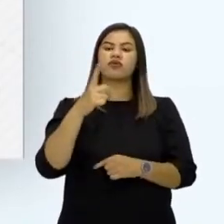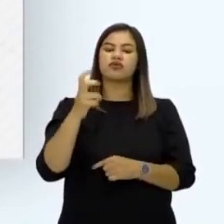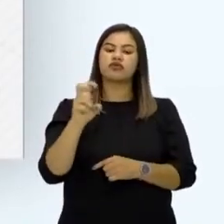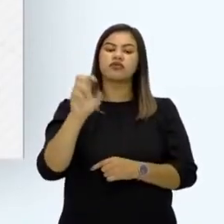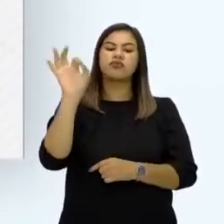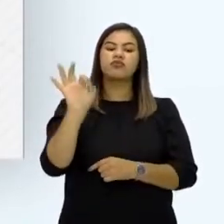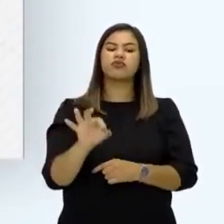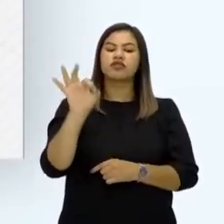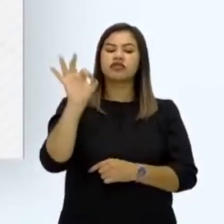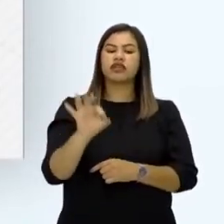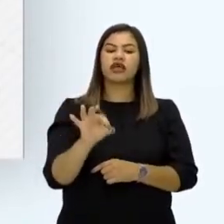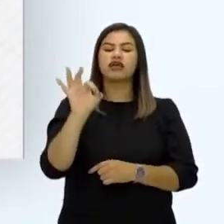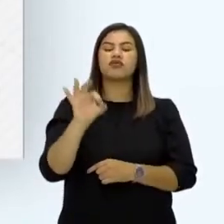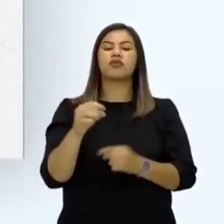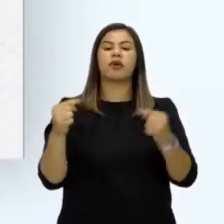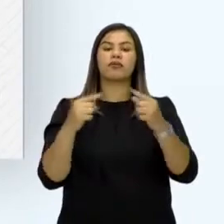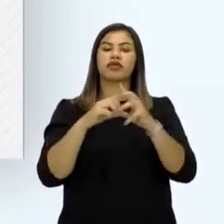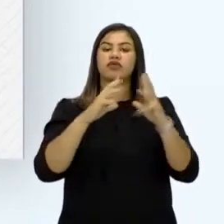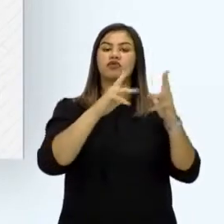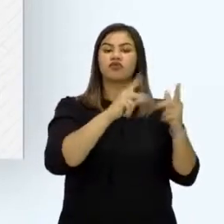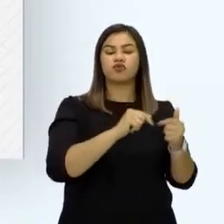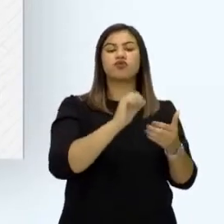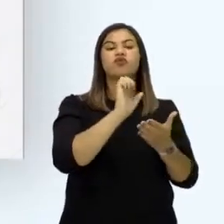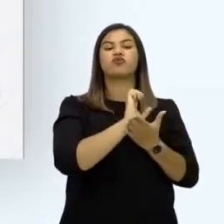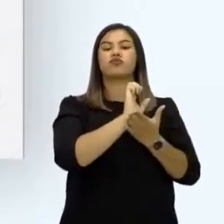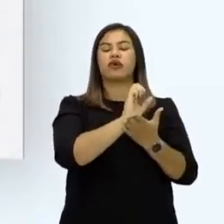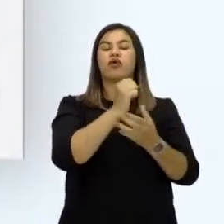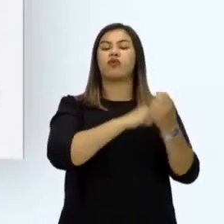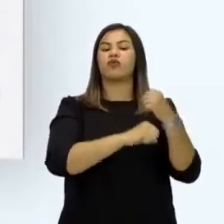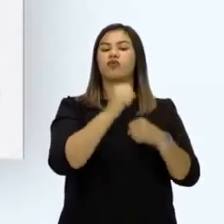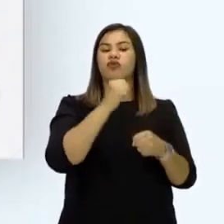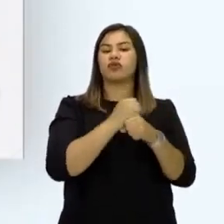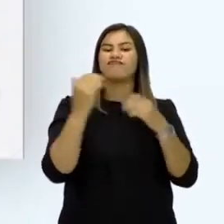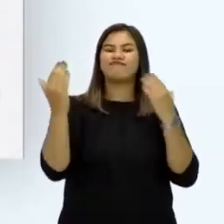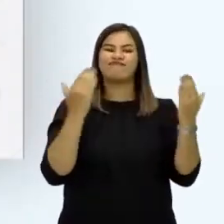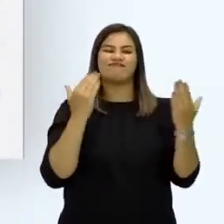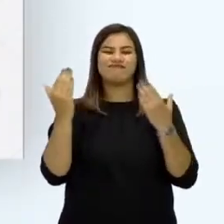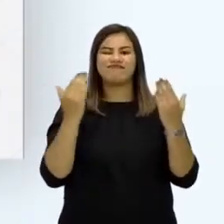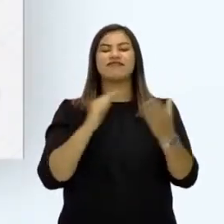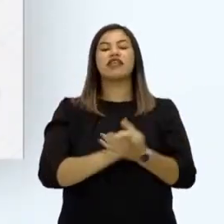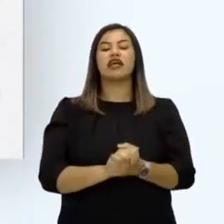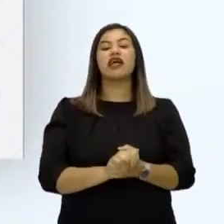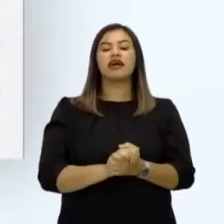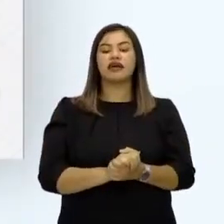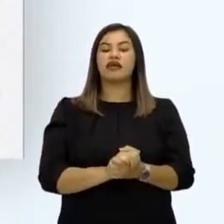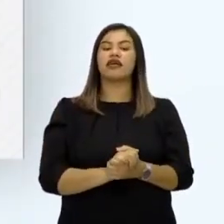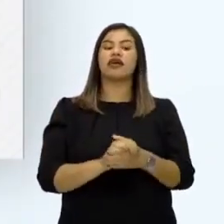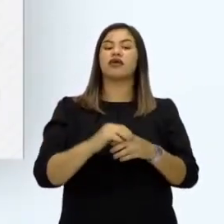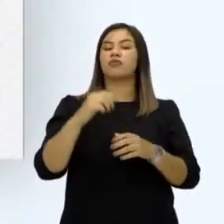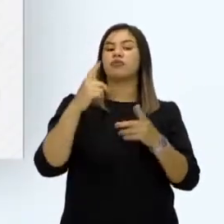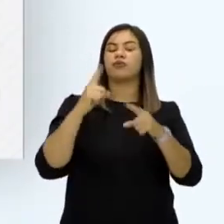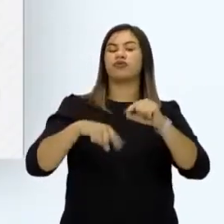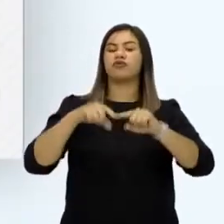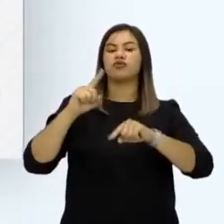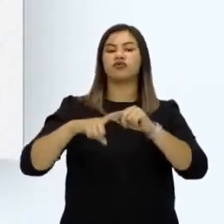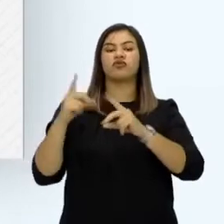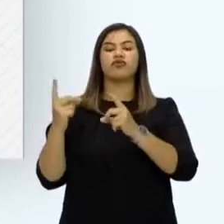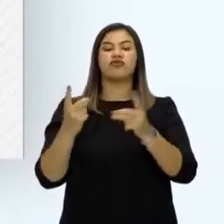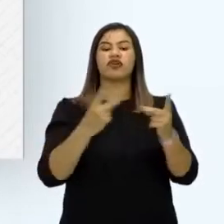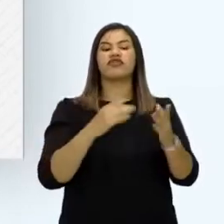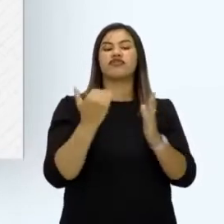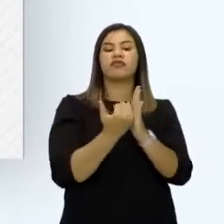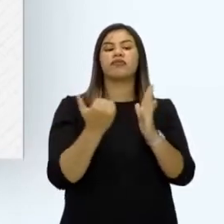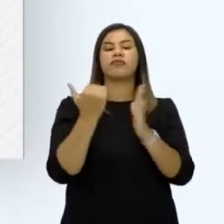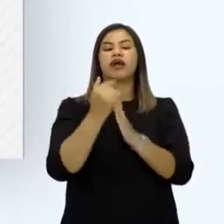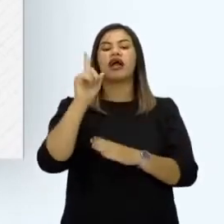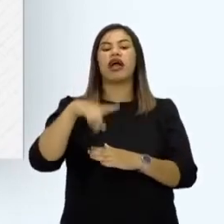% do valor total de vendas para o exterior no ano passado. Os produtos mais vendidos pelos brasileiros aos britânicos